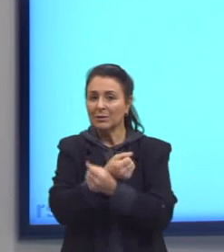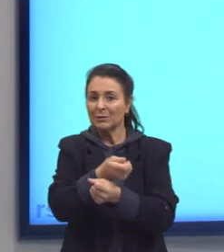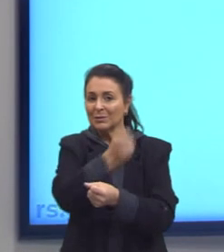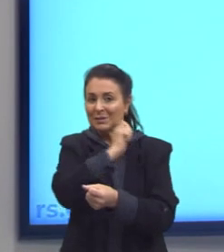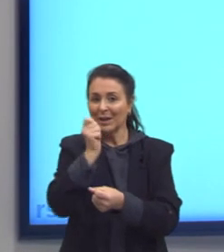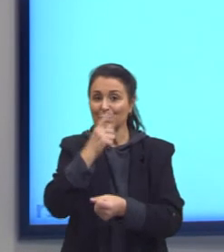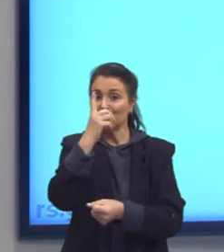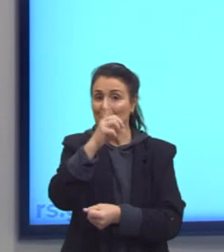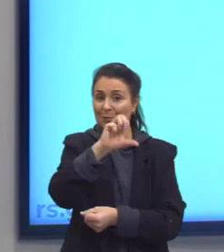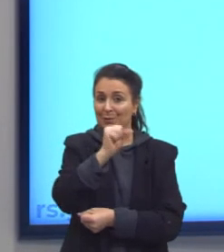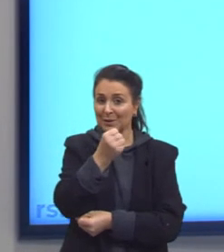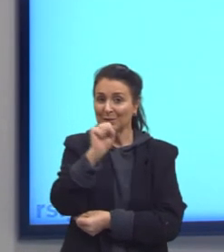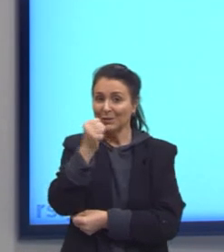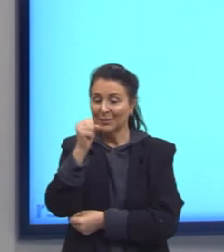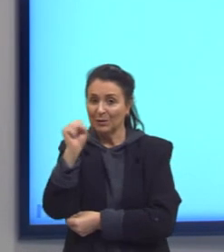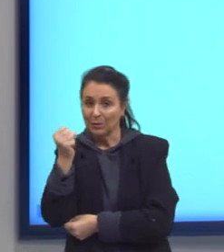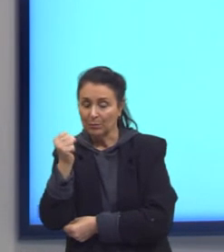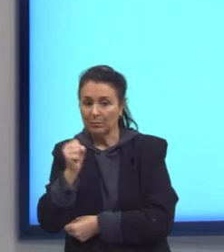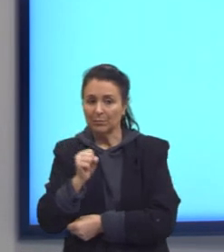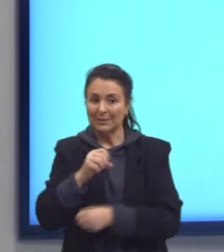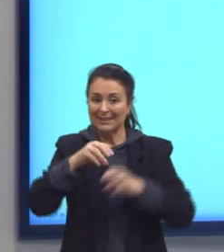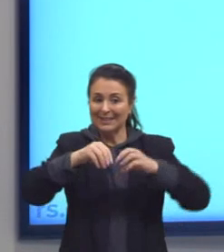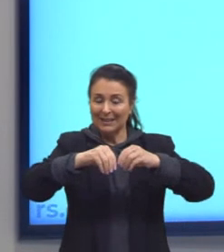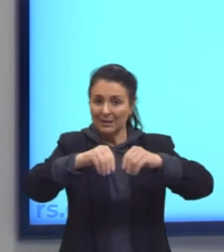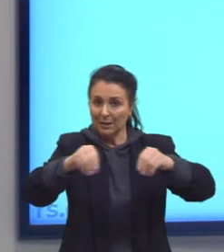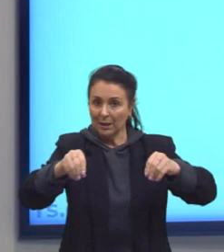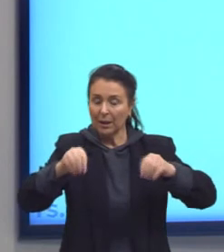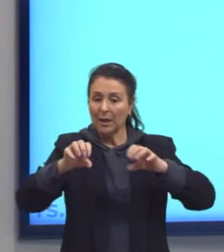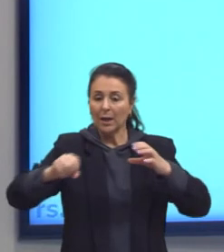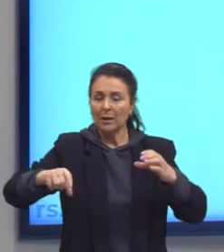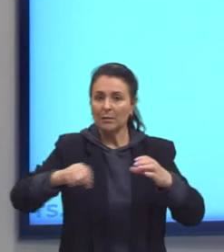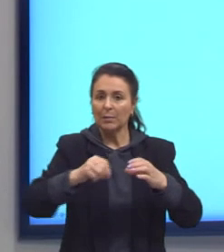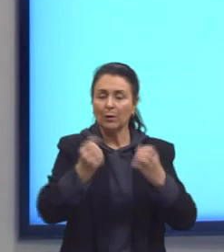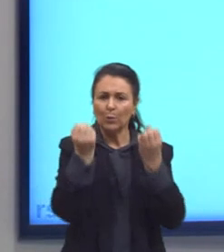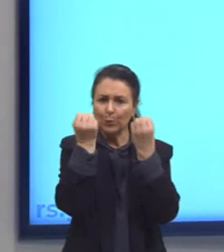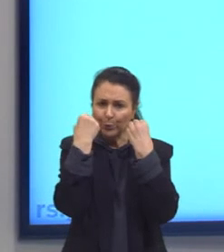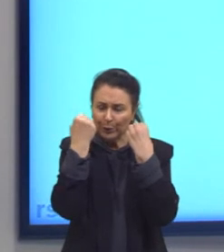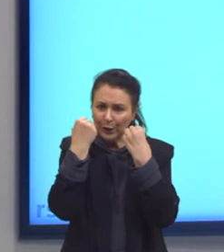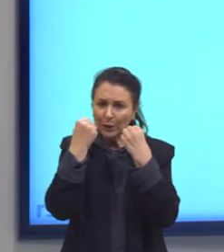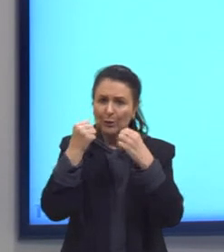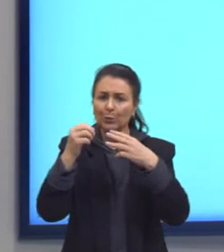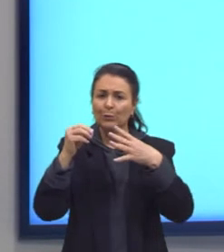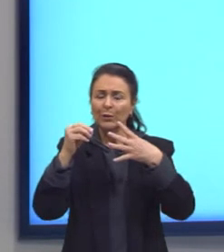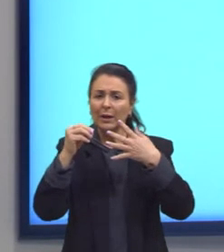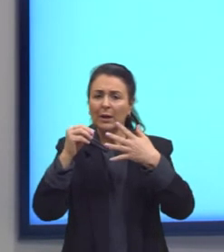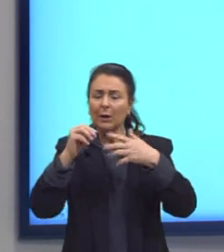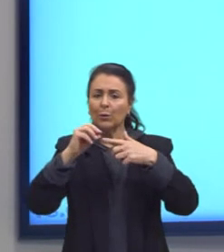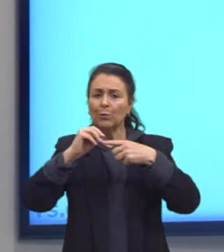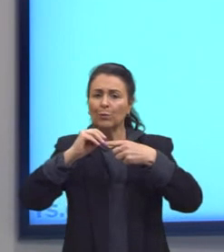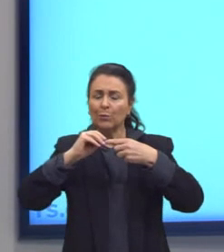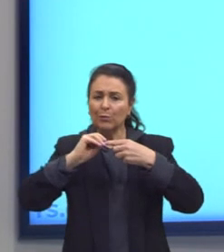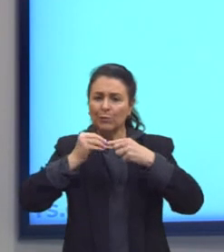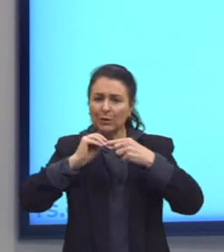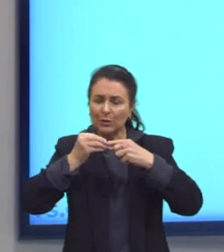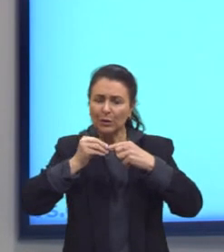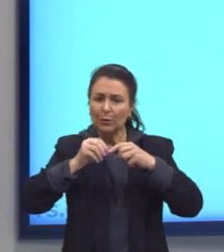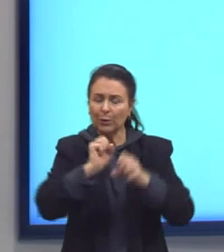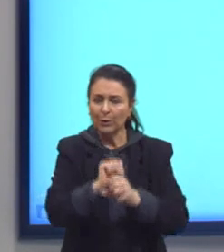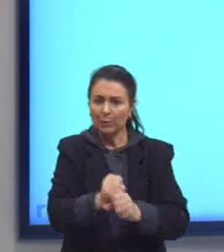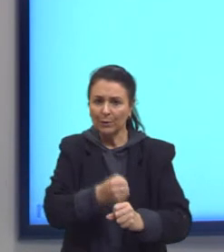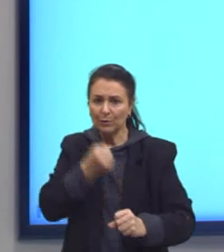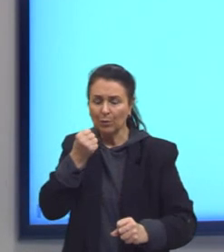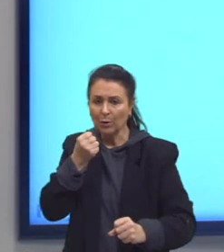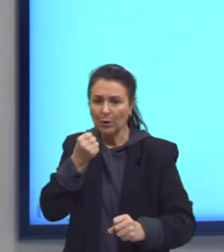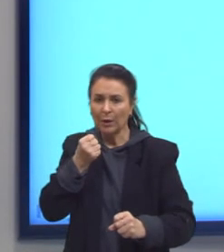Nessas terras, seus moradores plantam milho, feijão e mandioca e criam galinhas e porcos, tudo em pequena